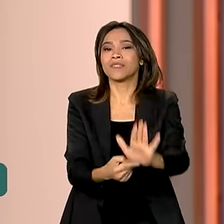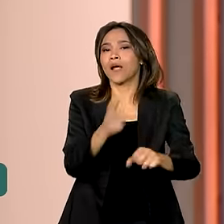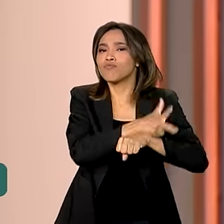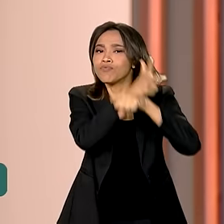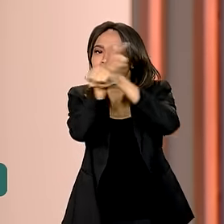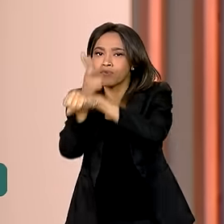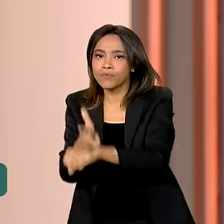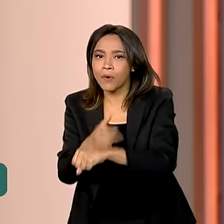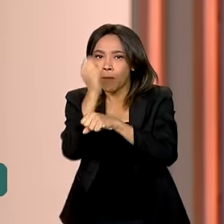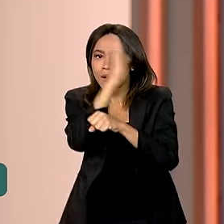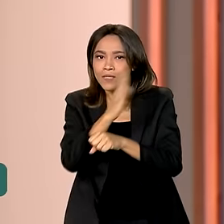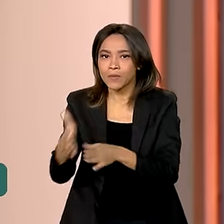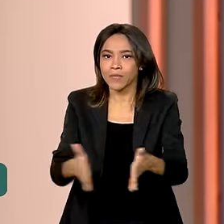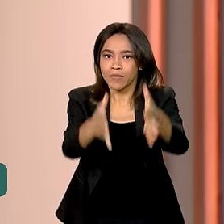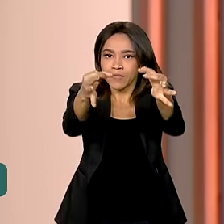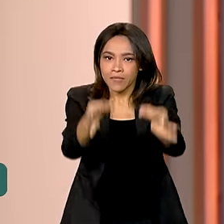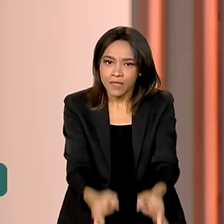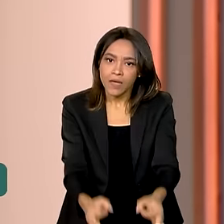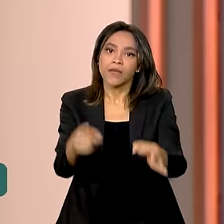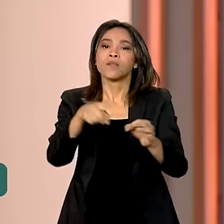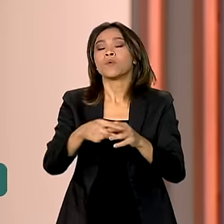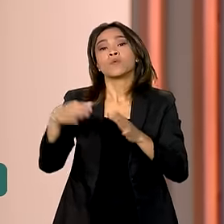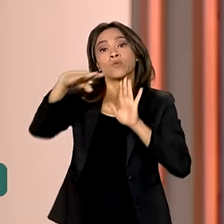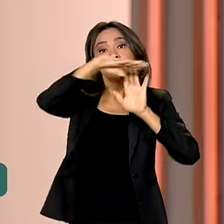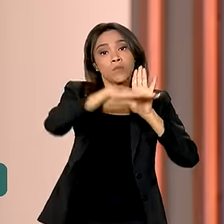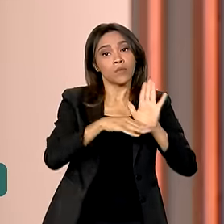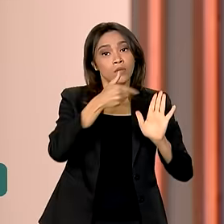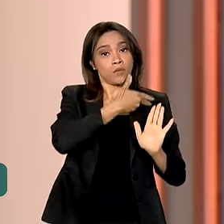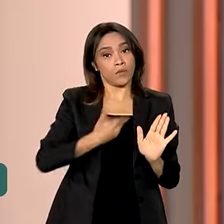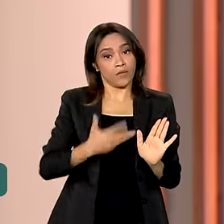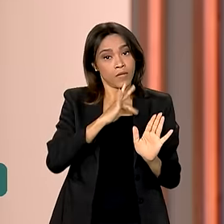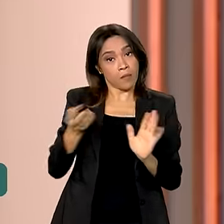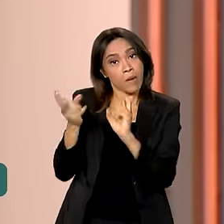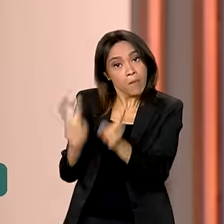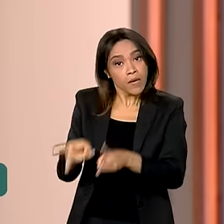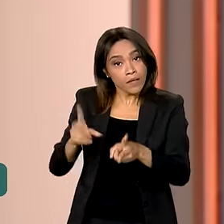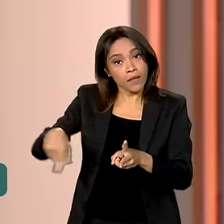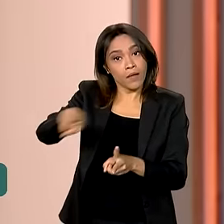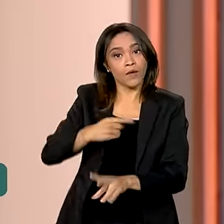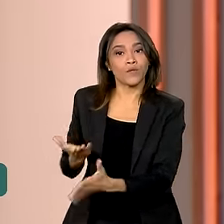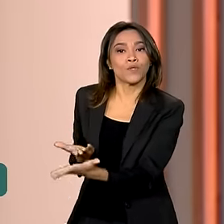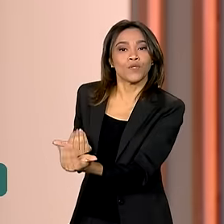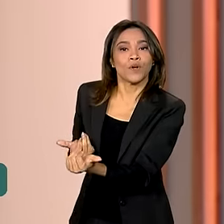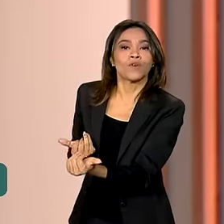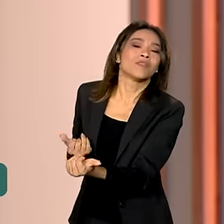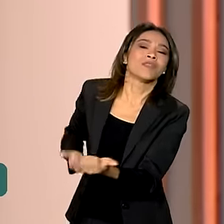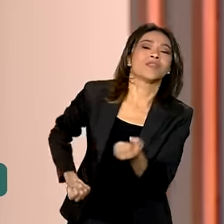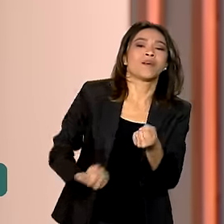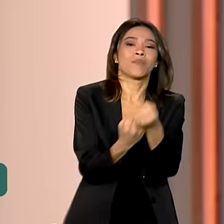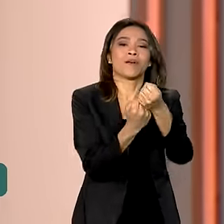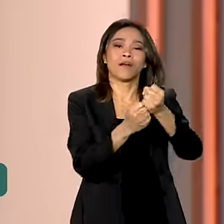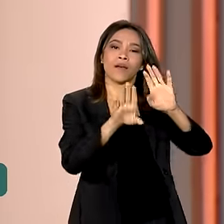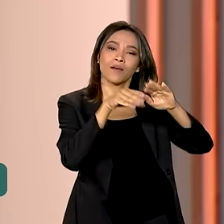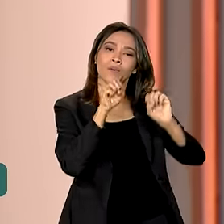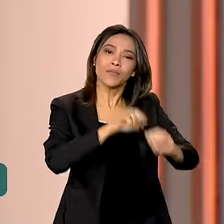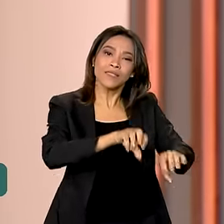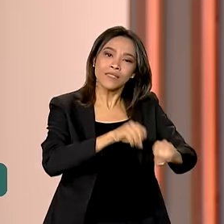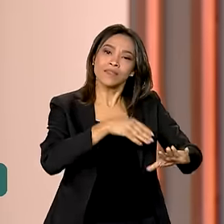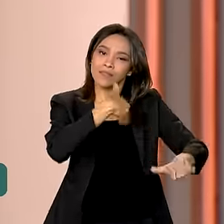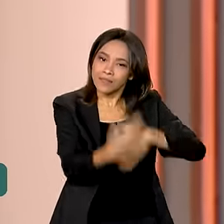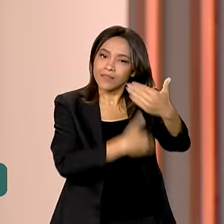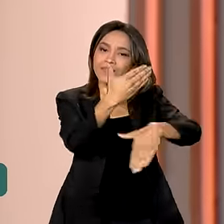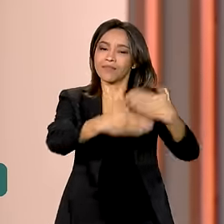programas criados pelo governo federal para manter os jovens na escola e assim fortalecer a educação e desenvolver o país.